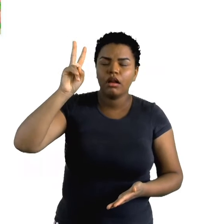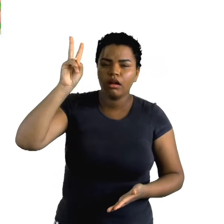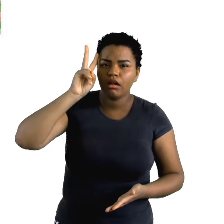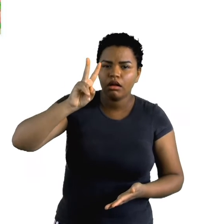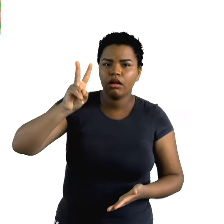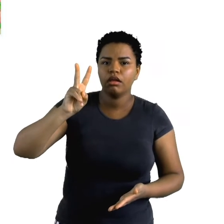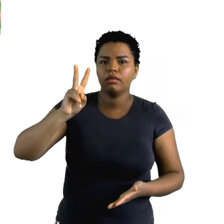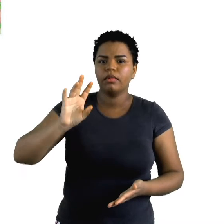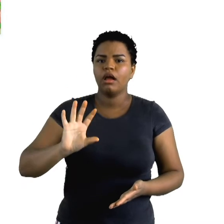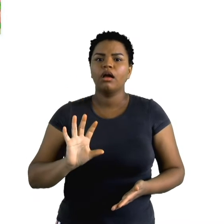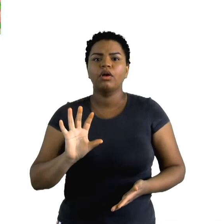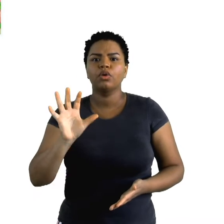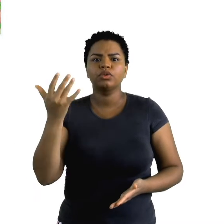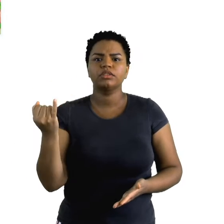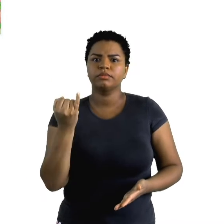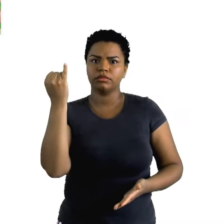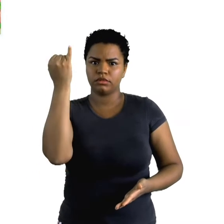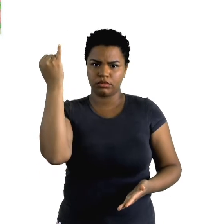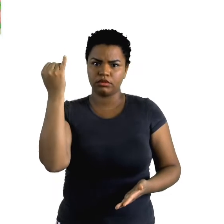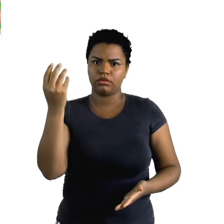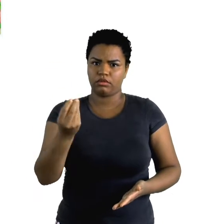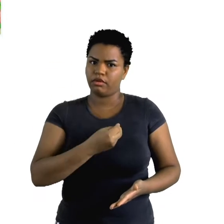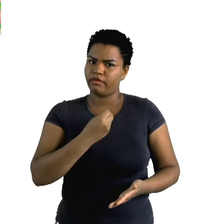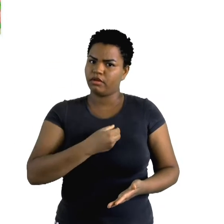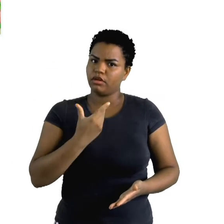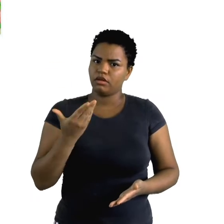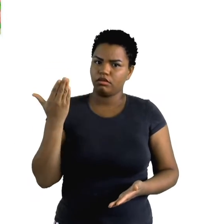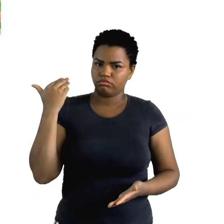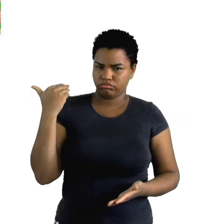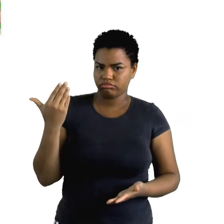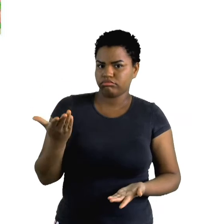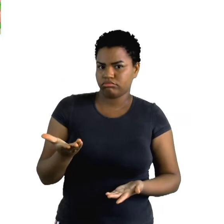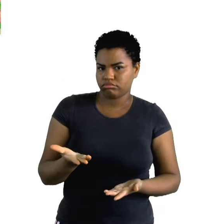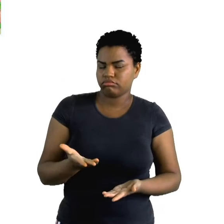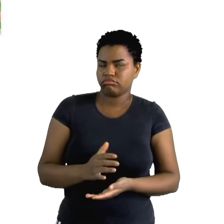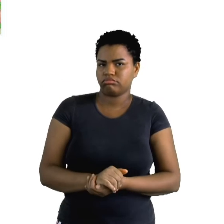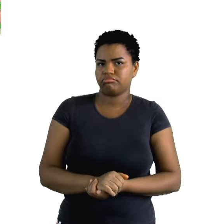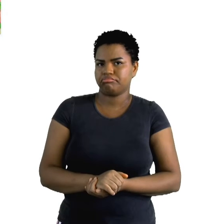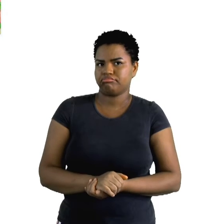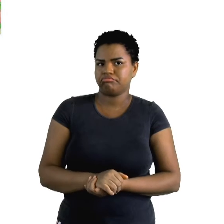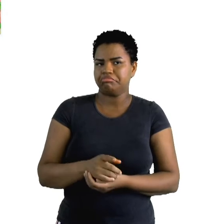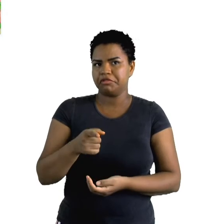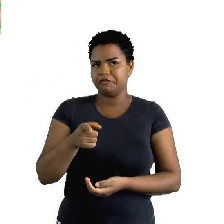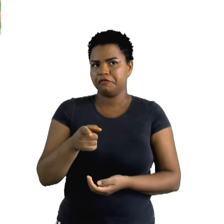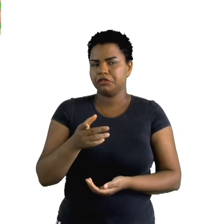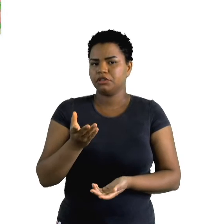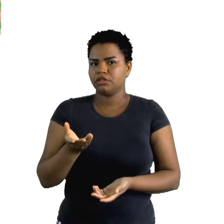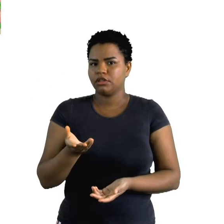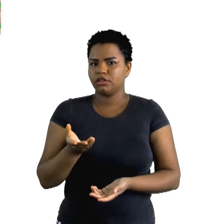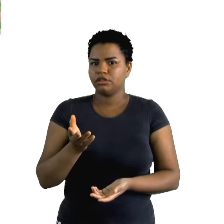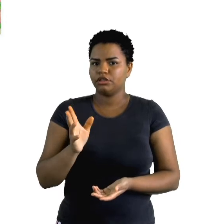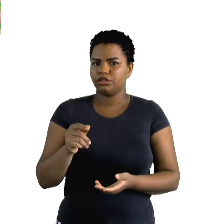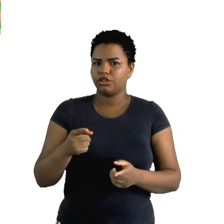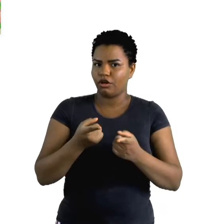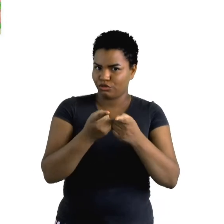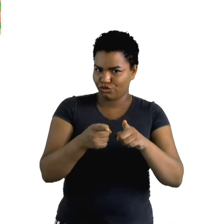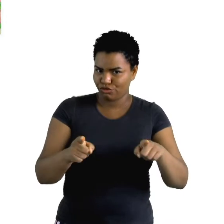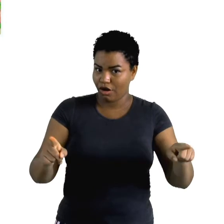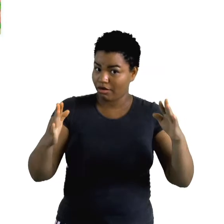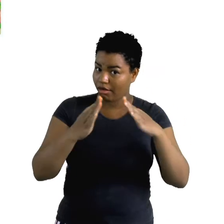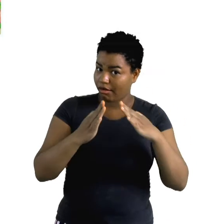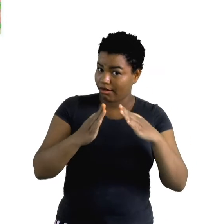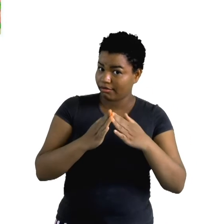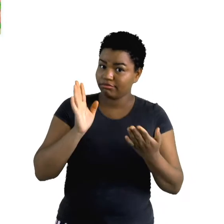alguns acontecimentos importantes que aconteceram com você. Você já fez um churrasco legal na sua casa?